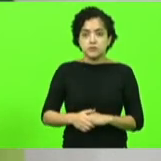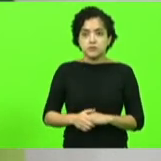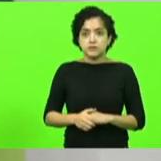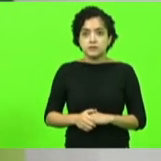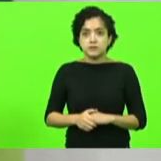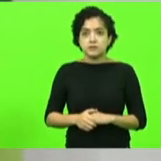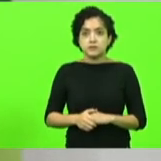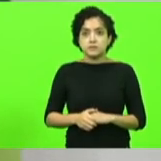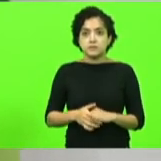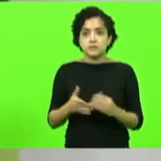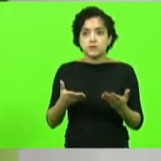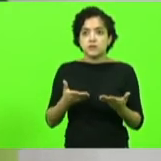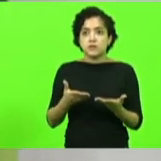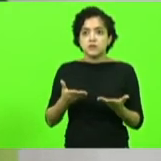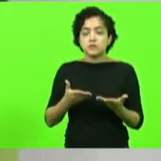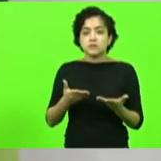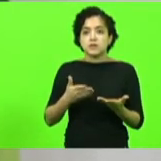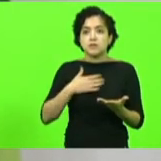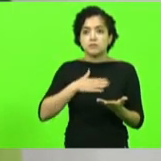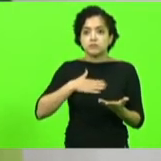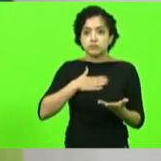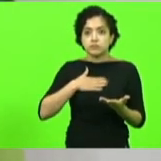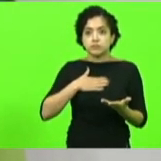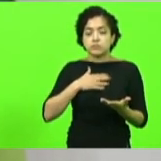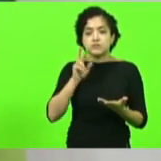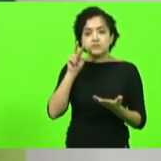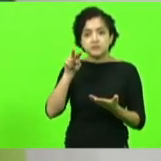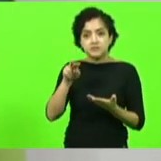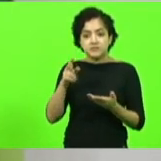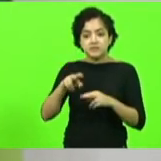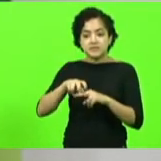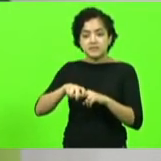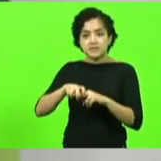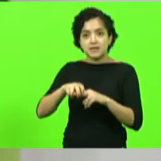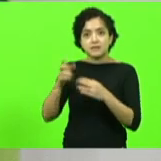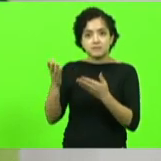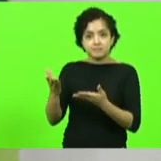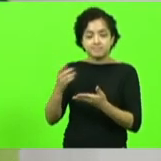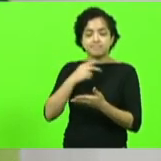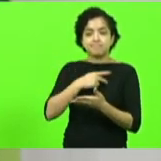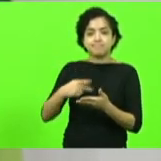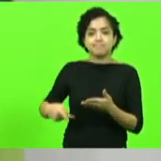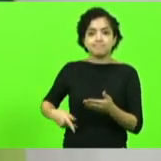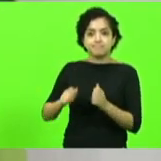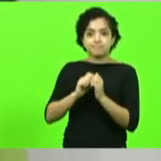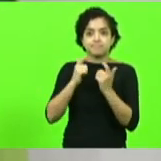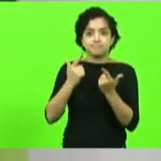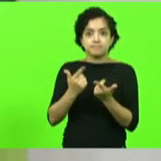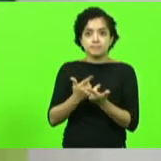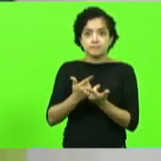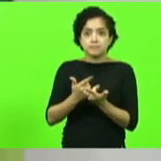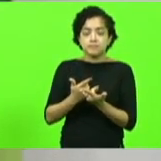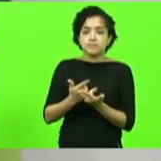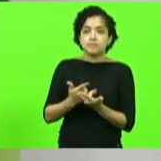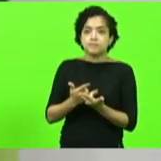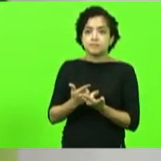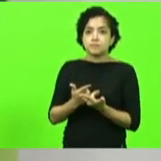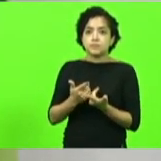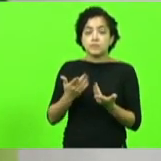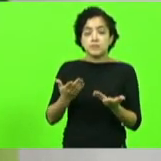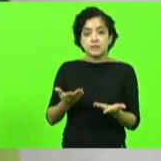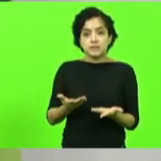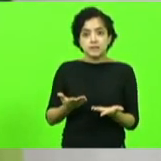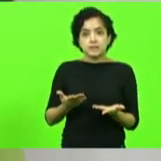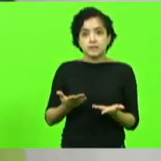o senhor sabe da satisfação que eu tenho de vê-lo aí na cadeira de presidente da Assembleia Legislativa e acho que